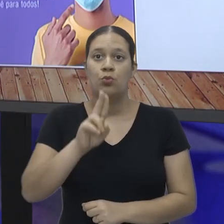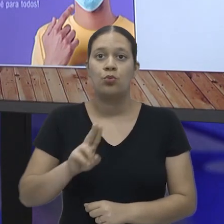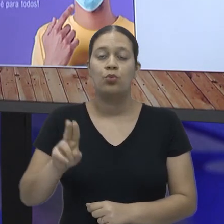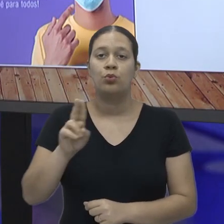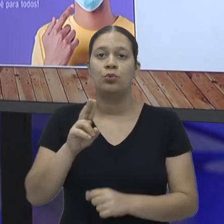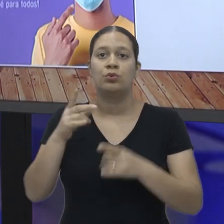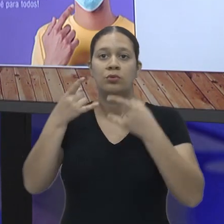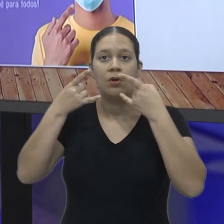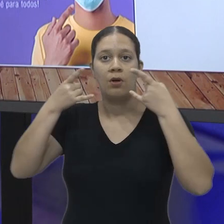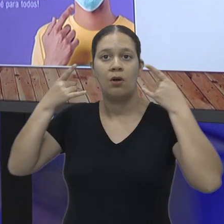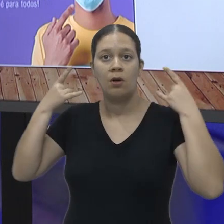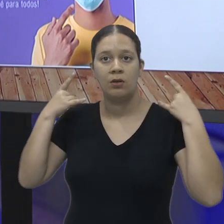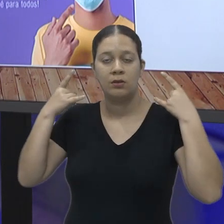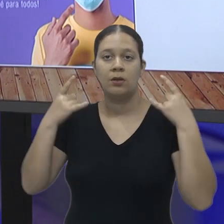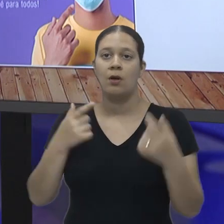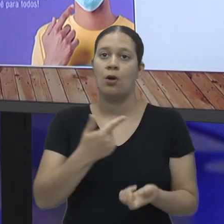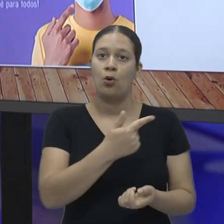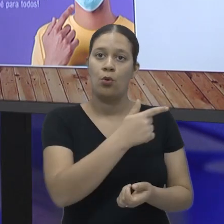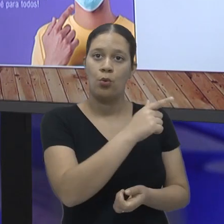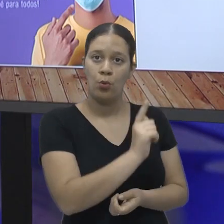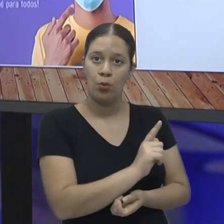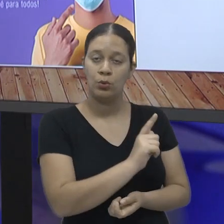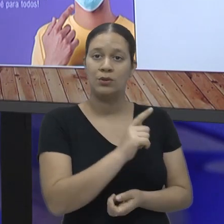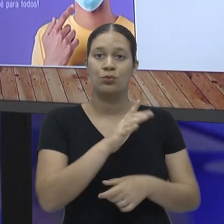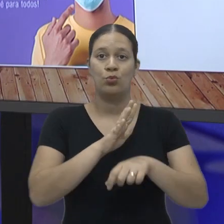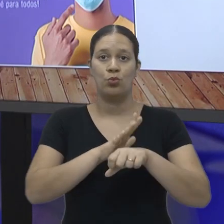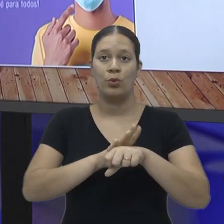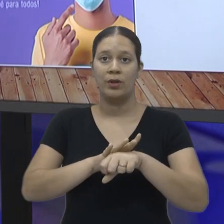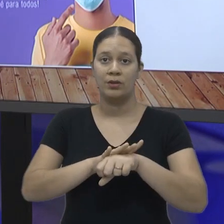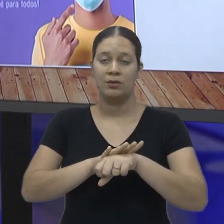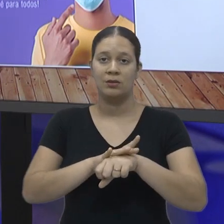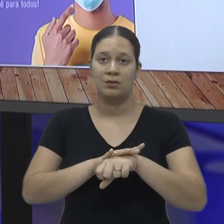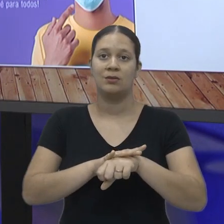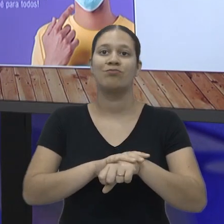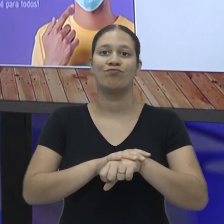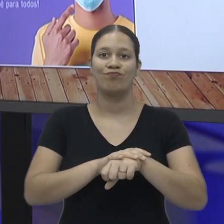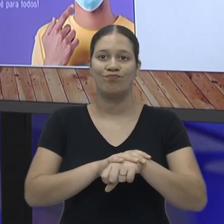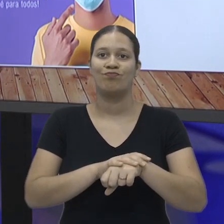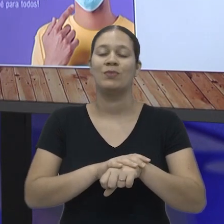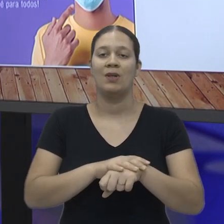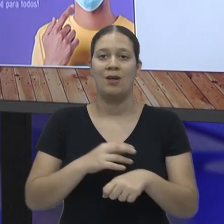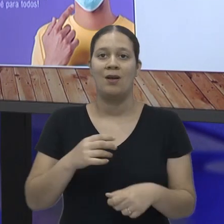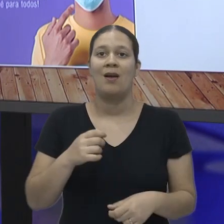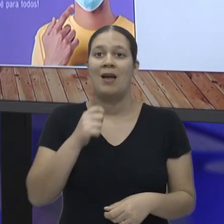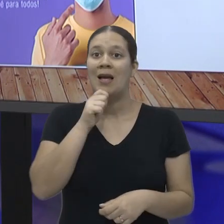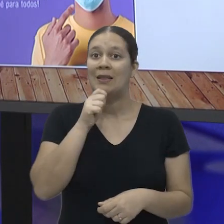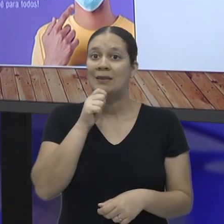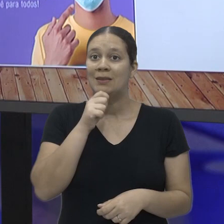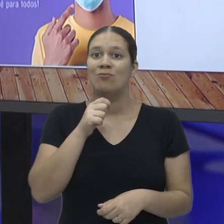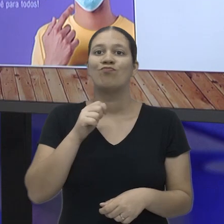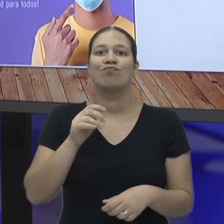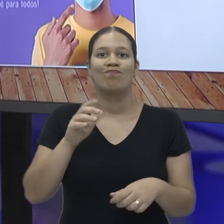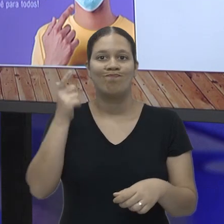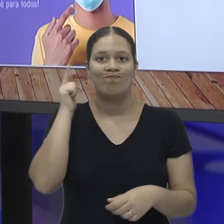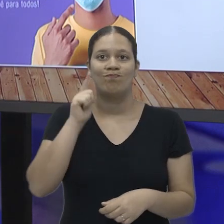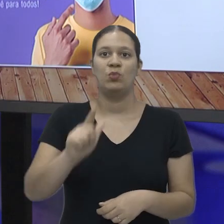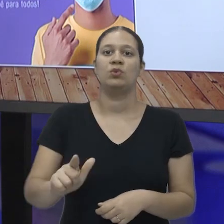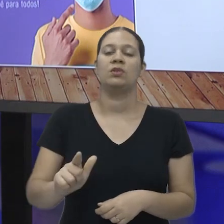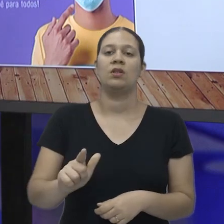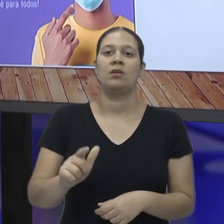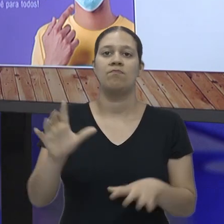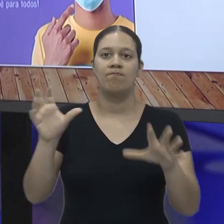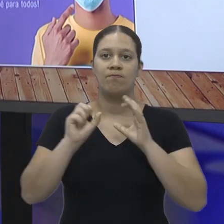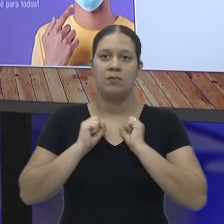pessoa usa máscara, mas o que está doente não está com a máscara, a chance de contágio ainda é